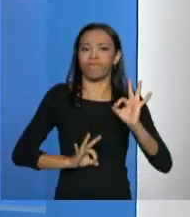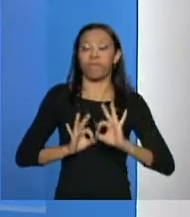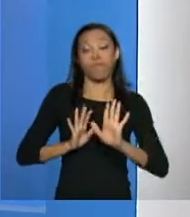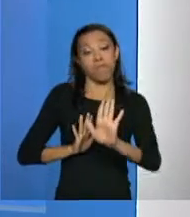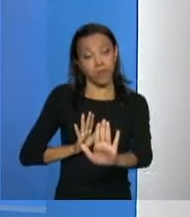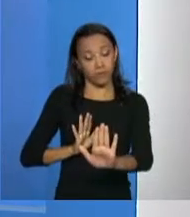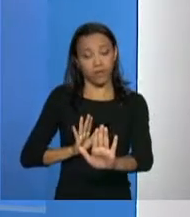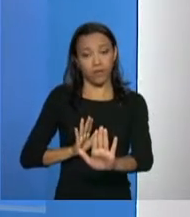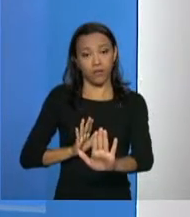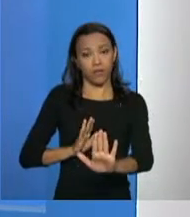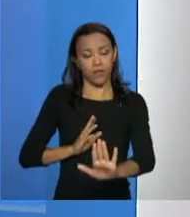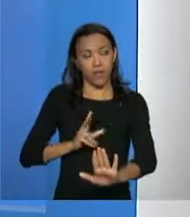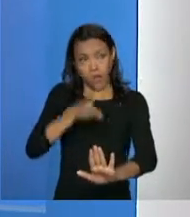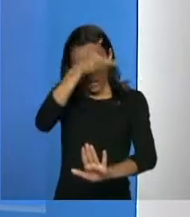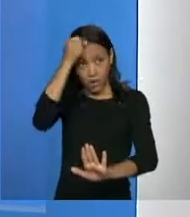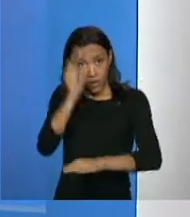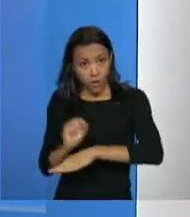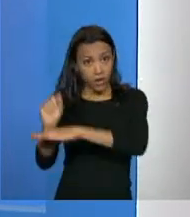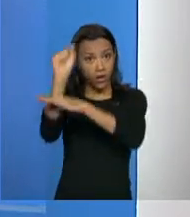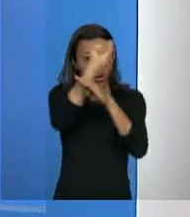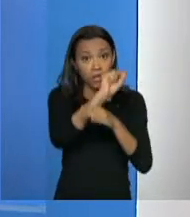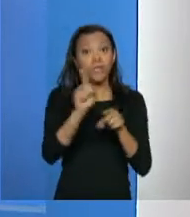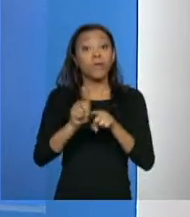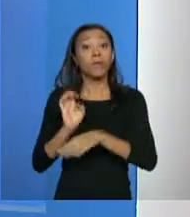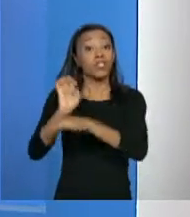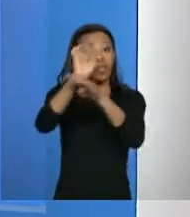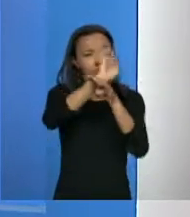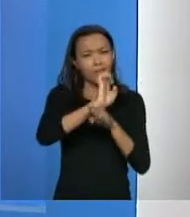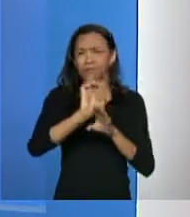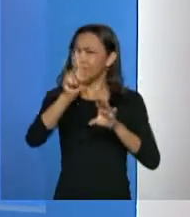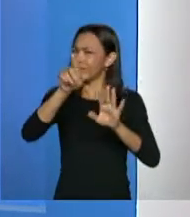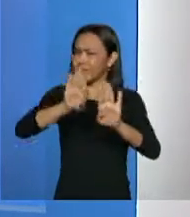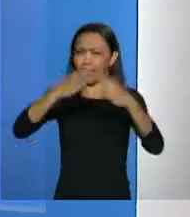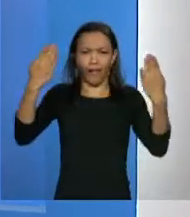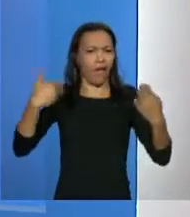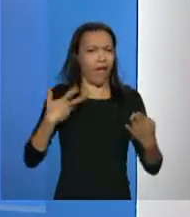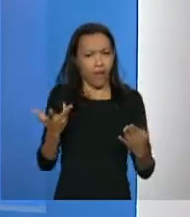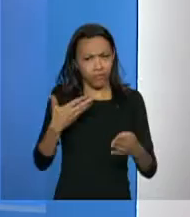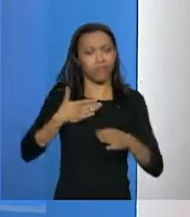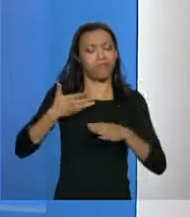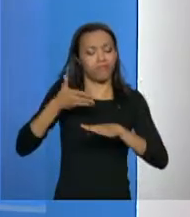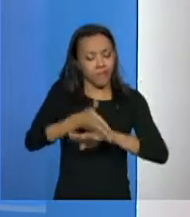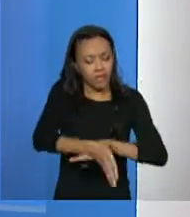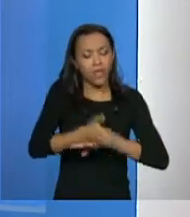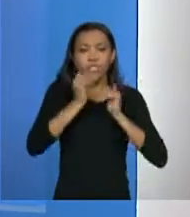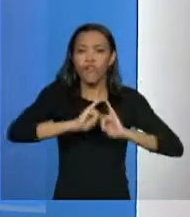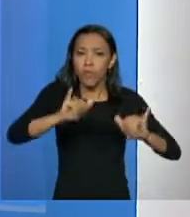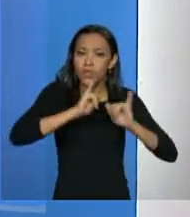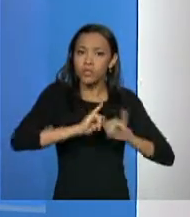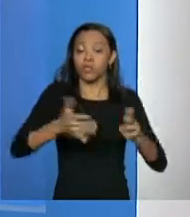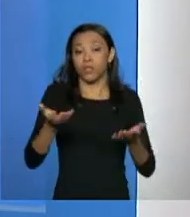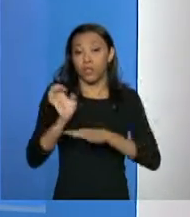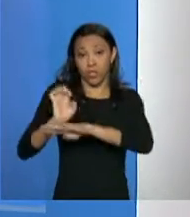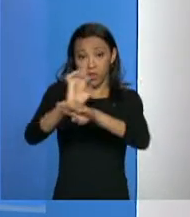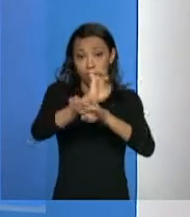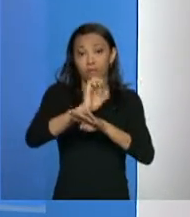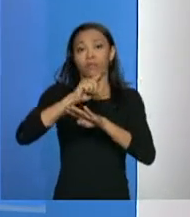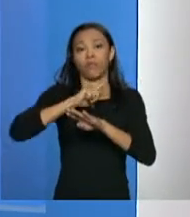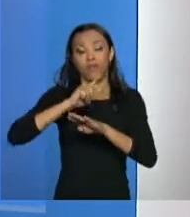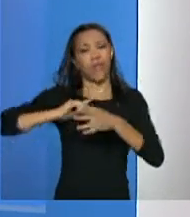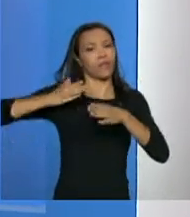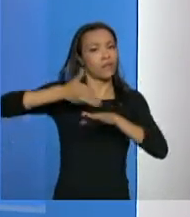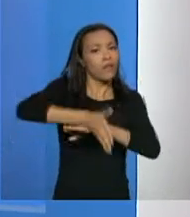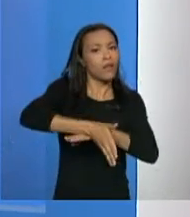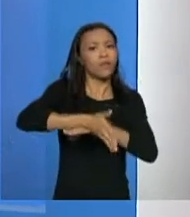que os municípios e os estados também têm acesso pleno aos dados da sua área de abrangência. Então o estado tem acesso a